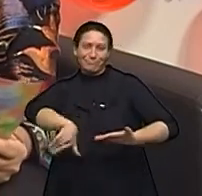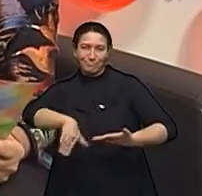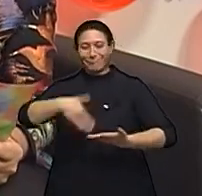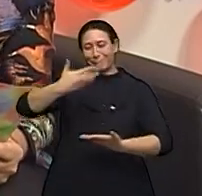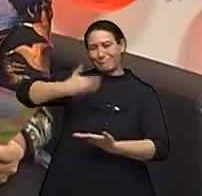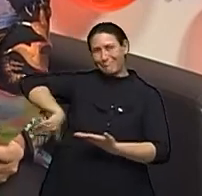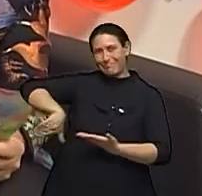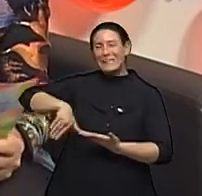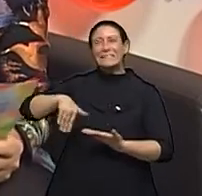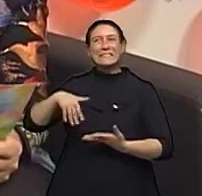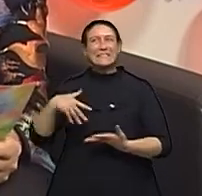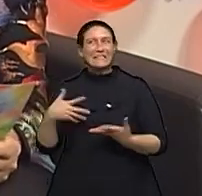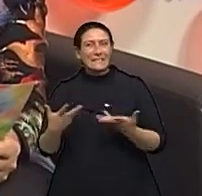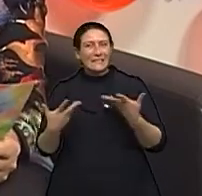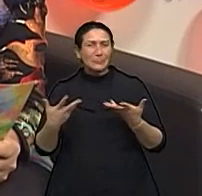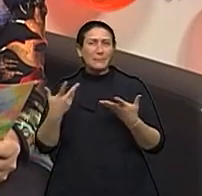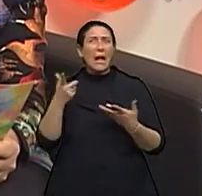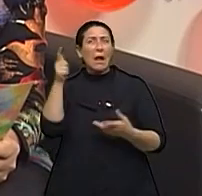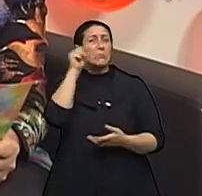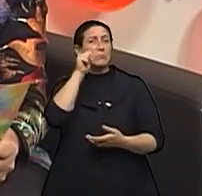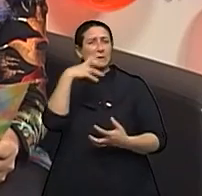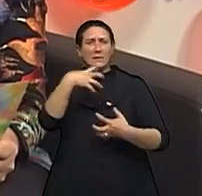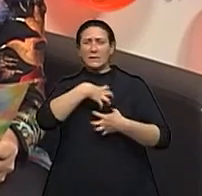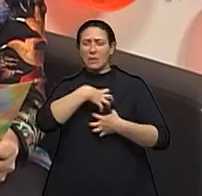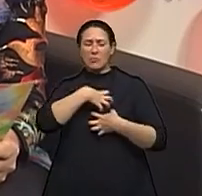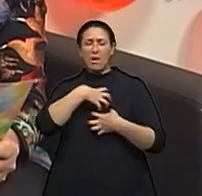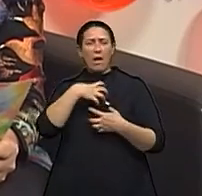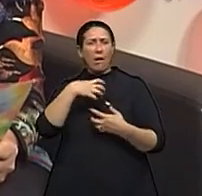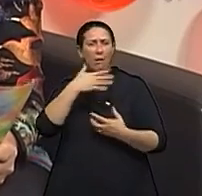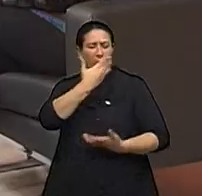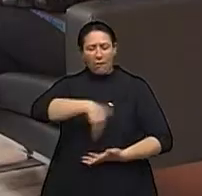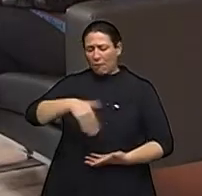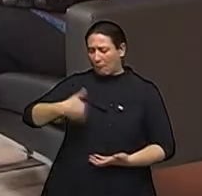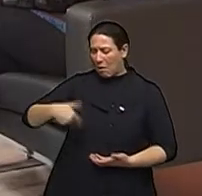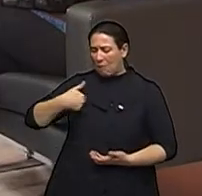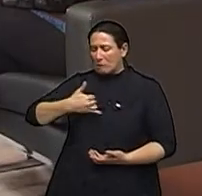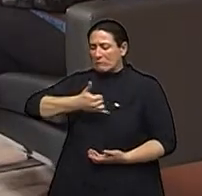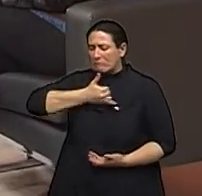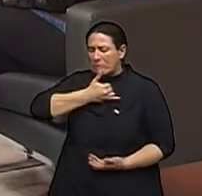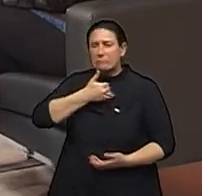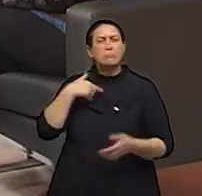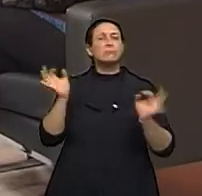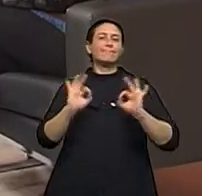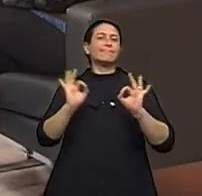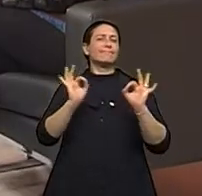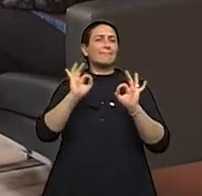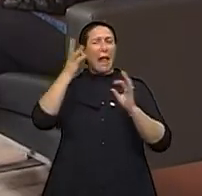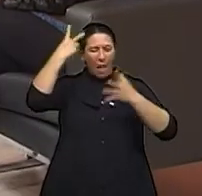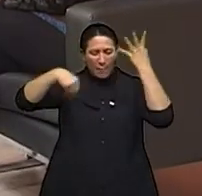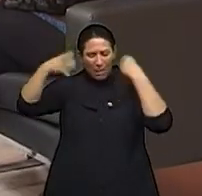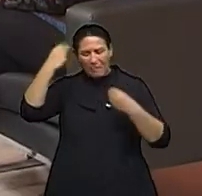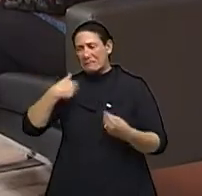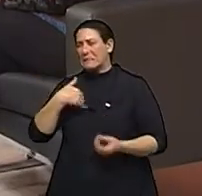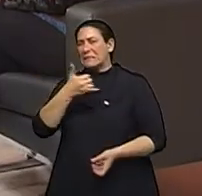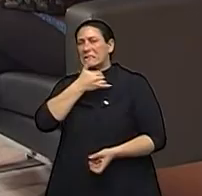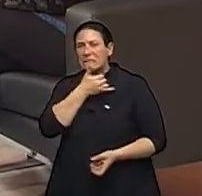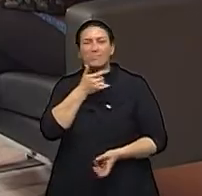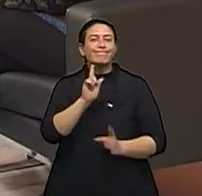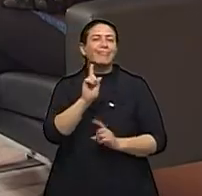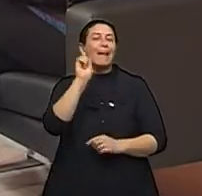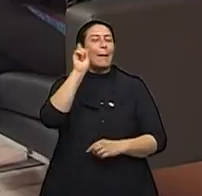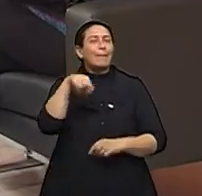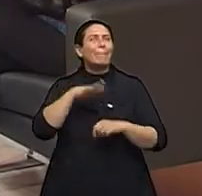mutilação não foi tão violenta para ela do que a químio, que a quimioterapia realmente,